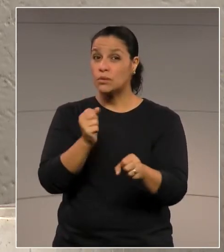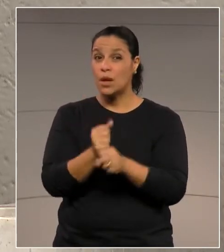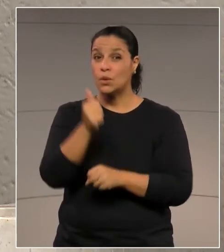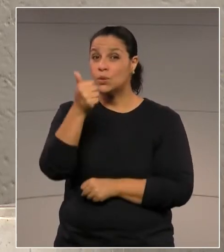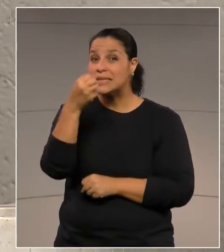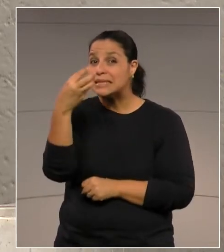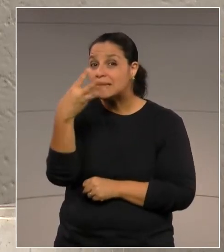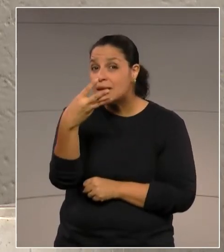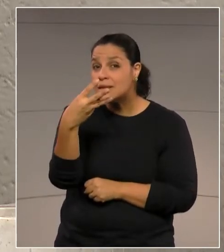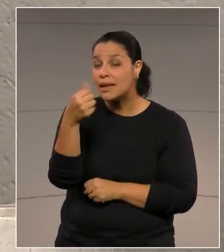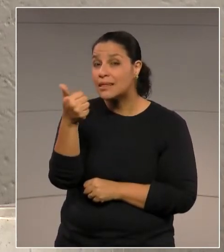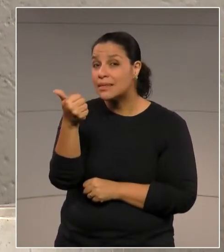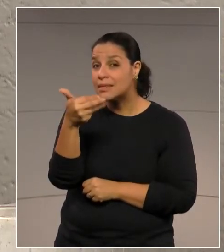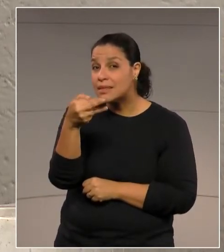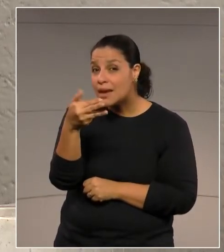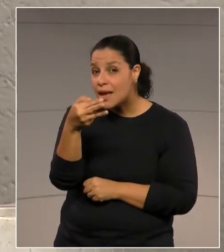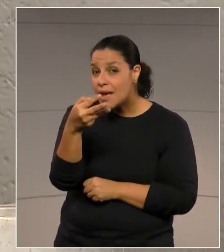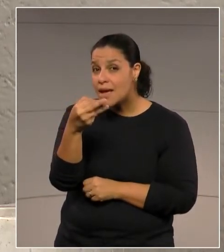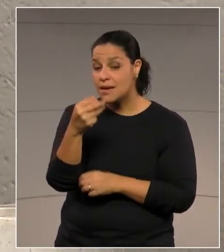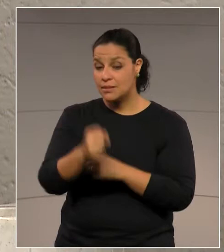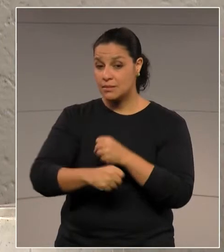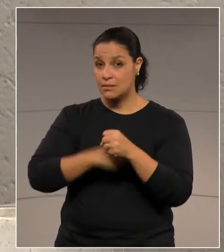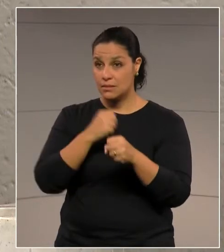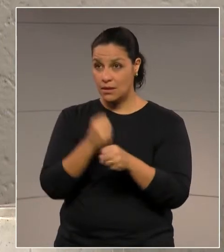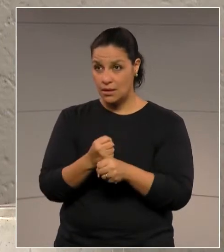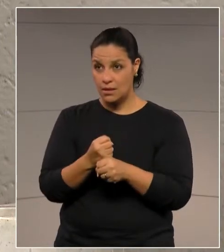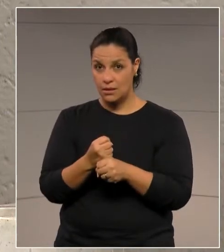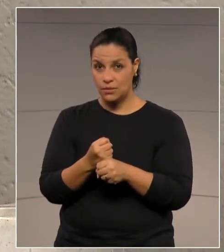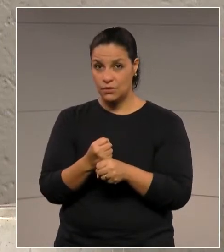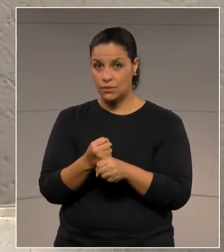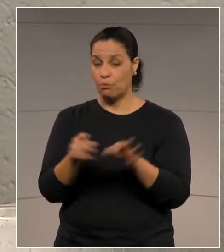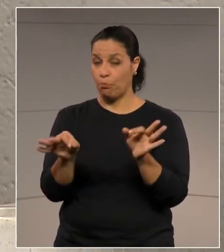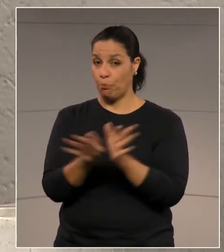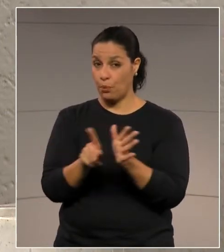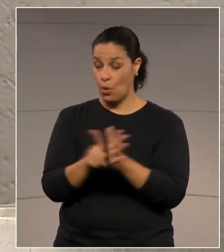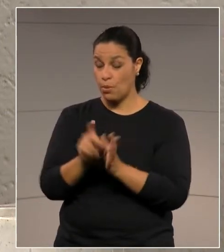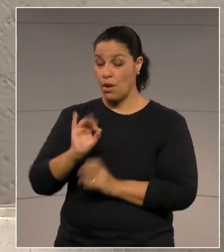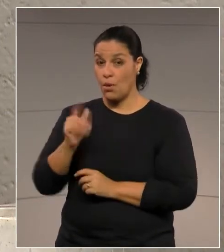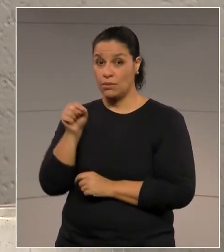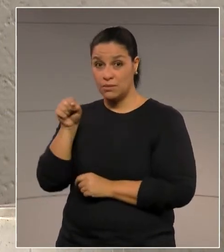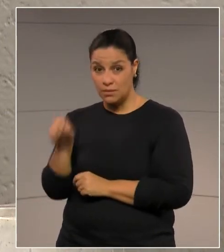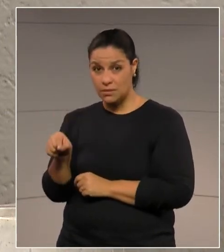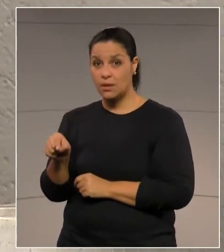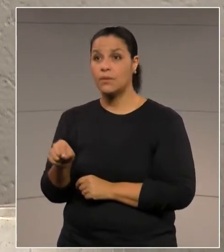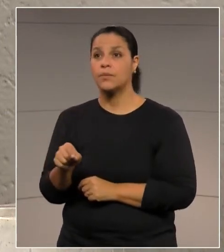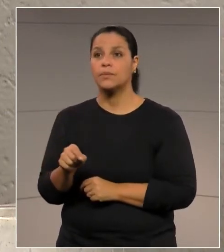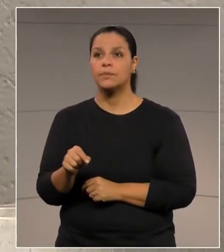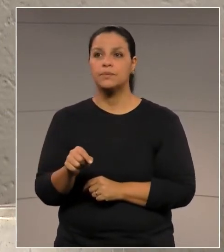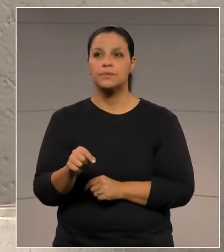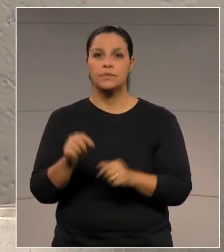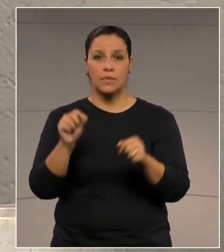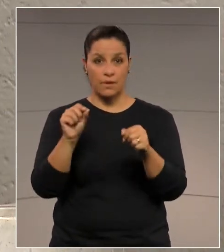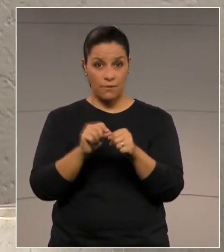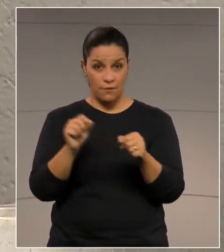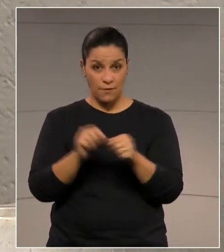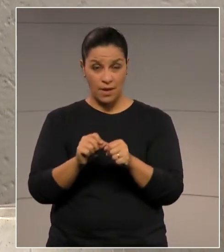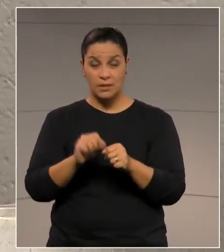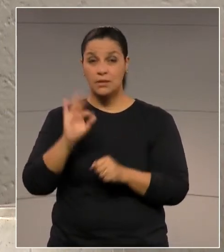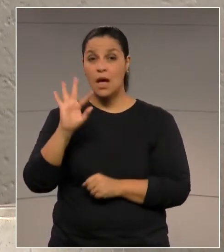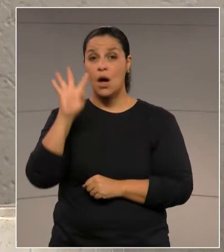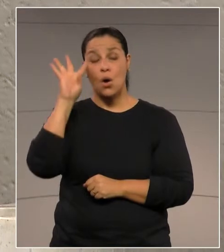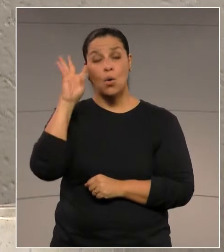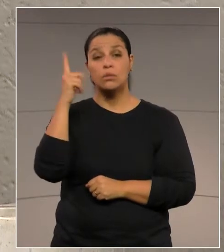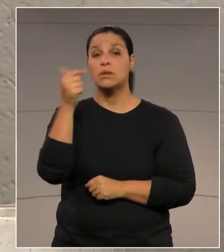anos e 20 depois do fato, procedeu à sua